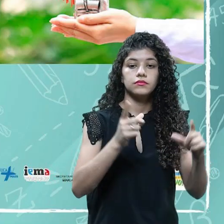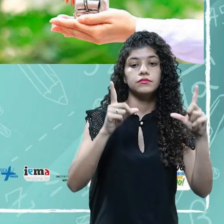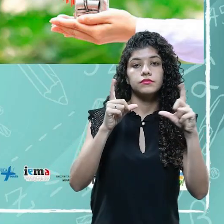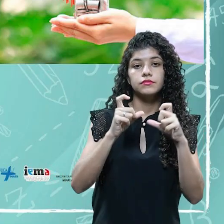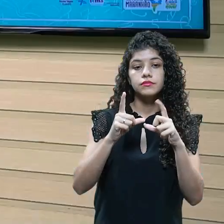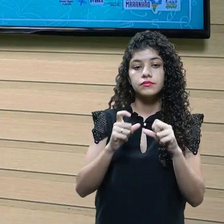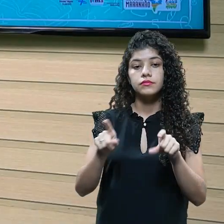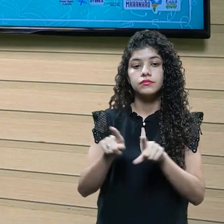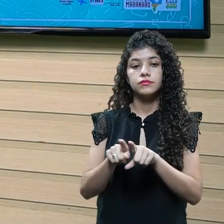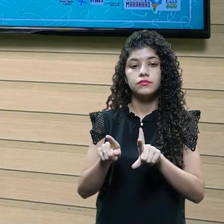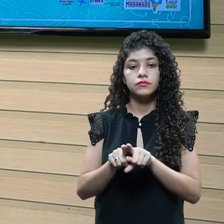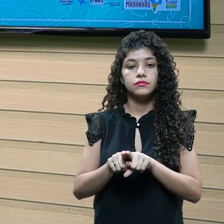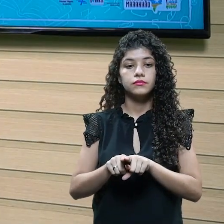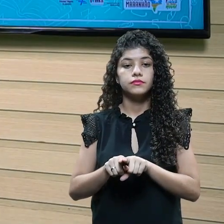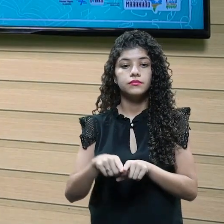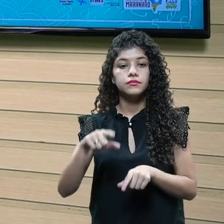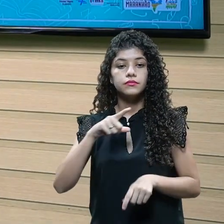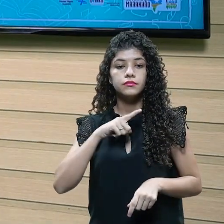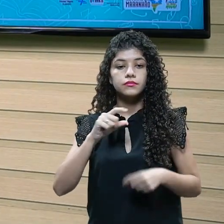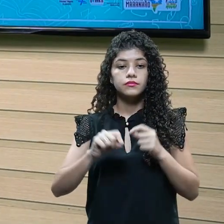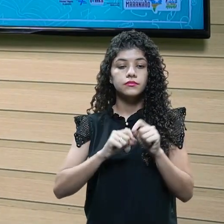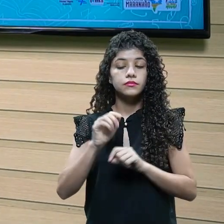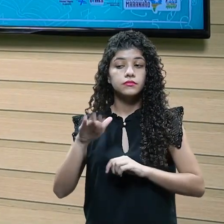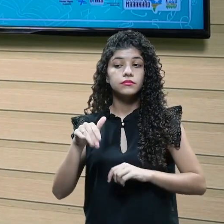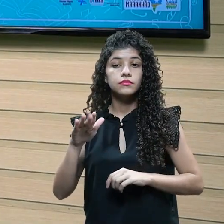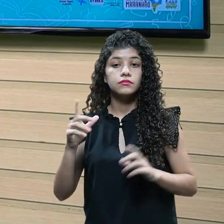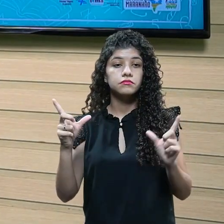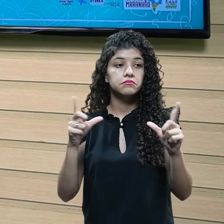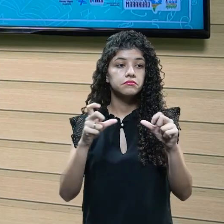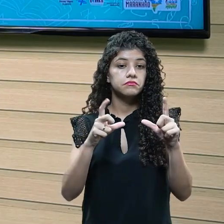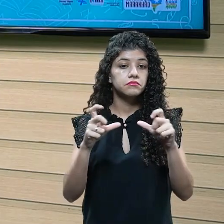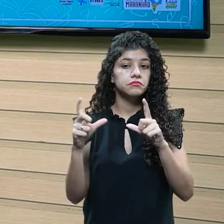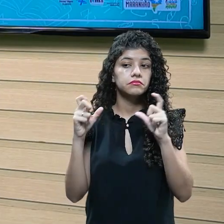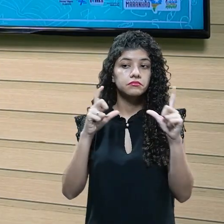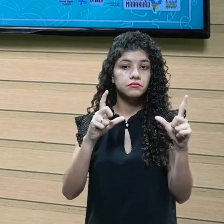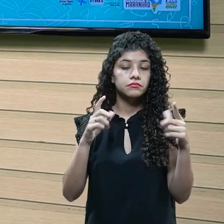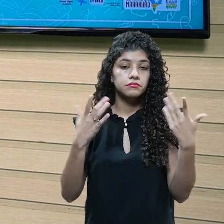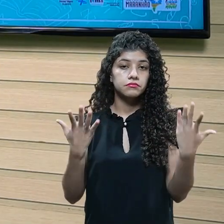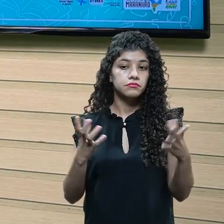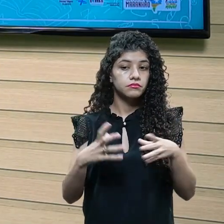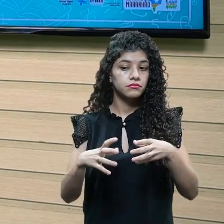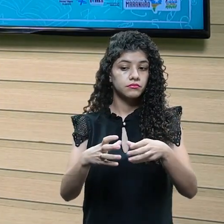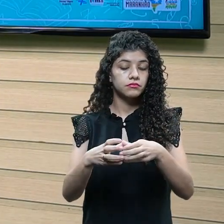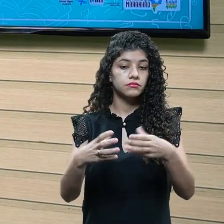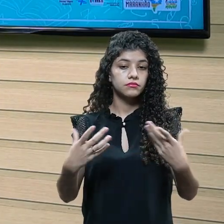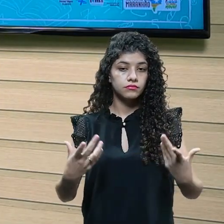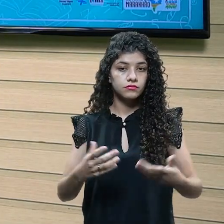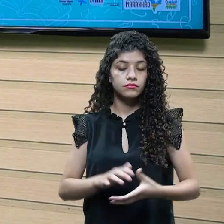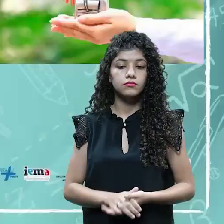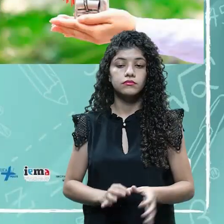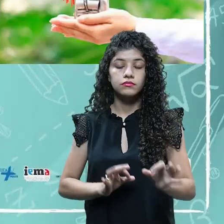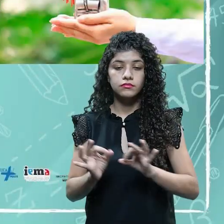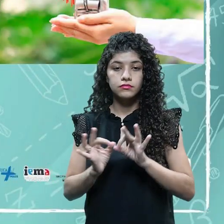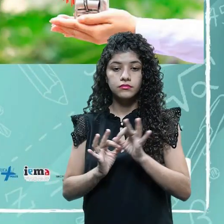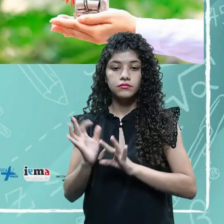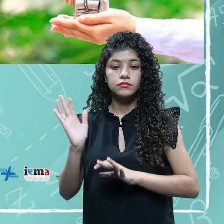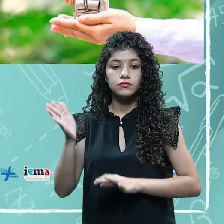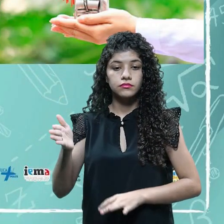fotógrafos. Então, a gente tem que pensar quem vai fotografar para a turma. Então, isso a gente já vai pensando.